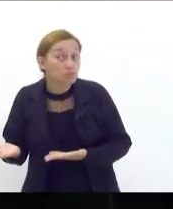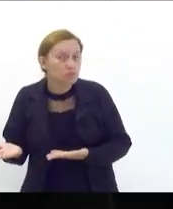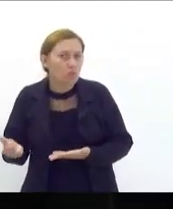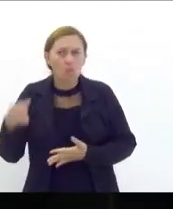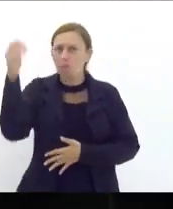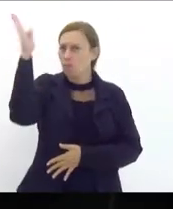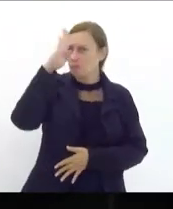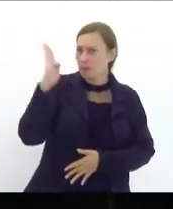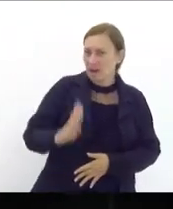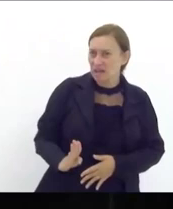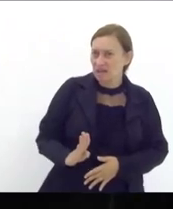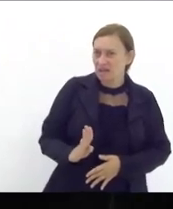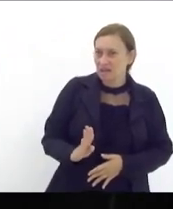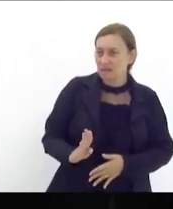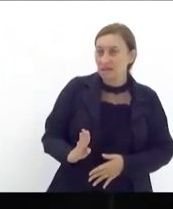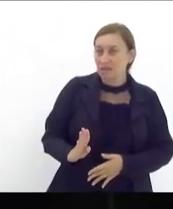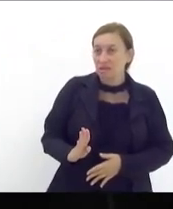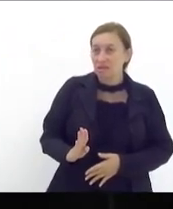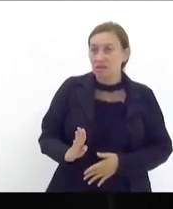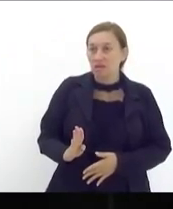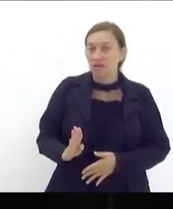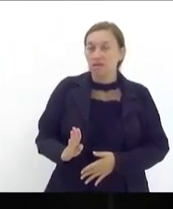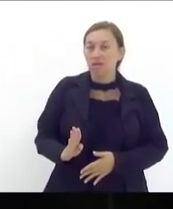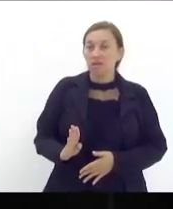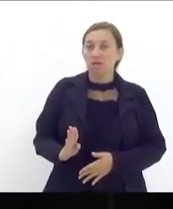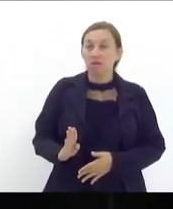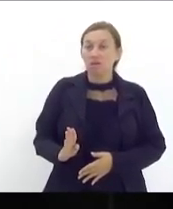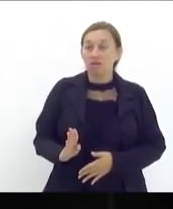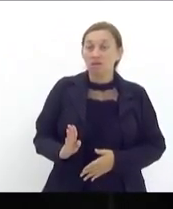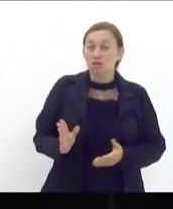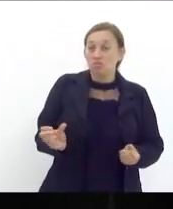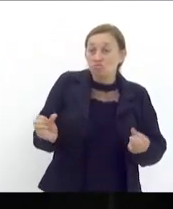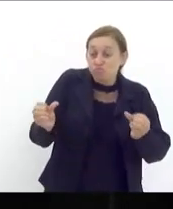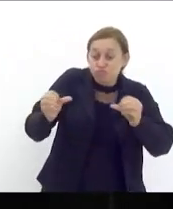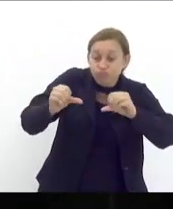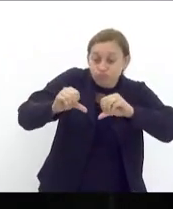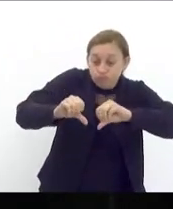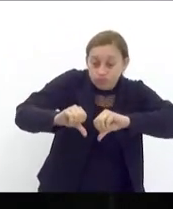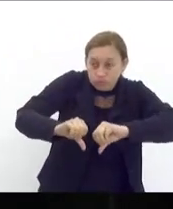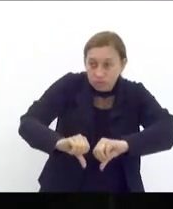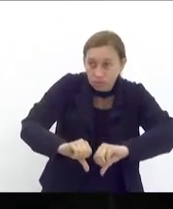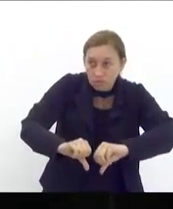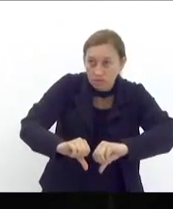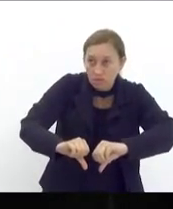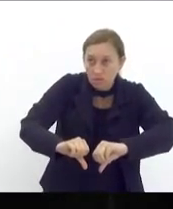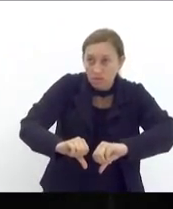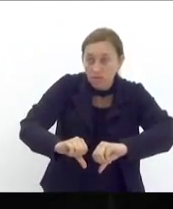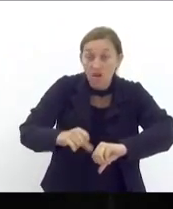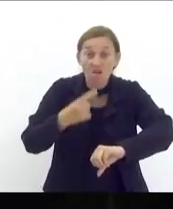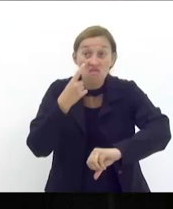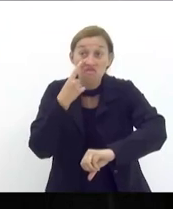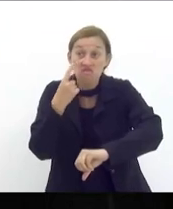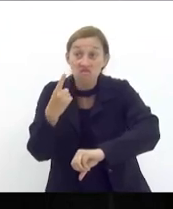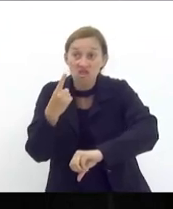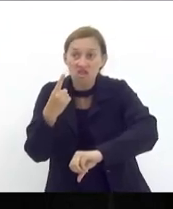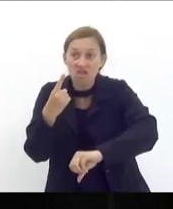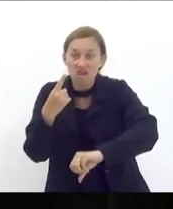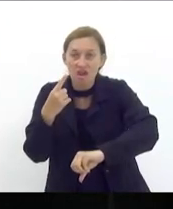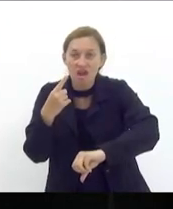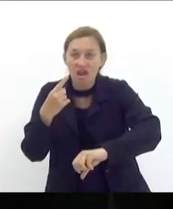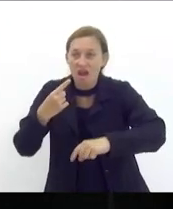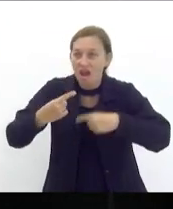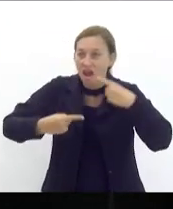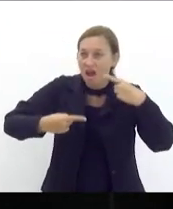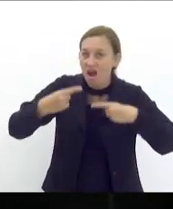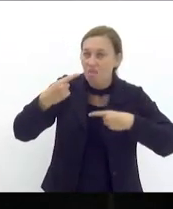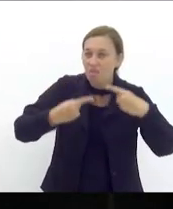Brasil nadando de braçadas para o abismo vejam a política agora dos